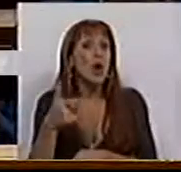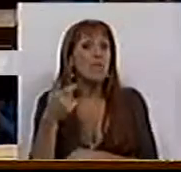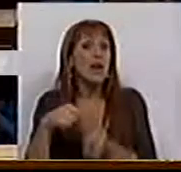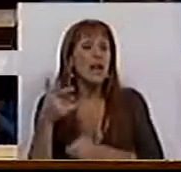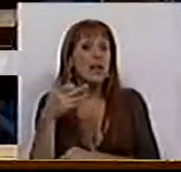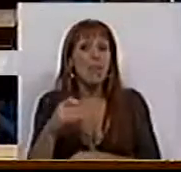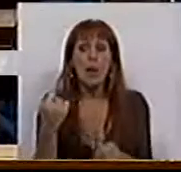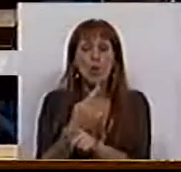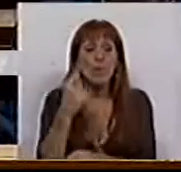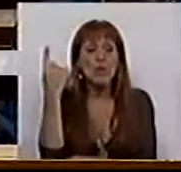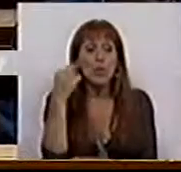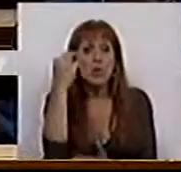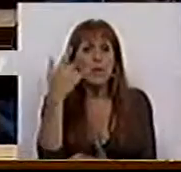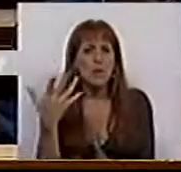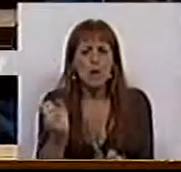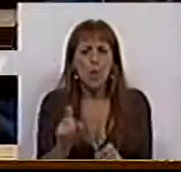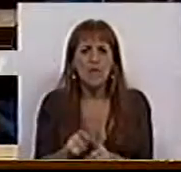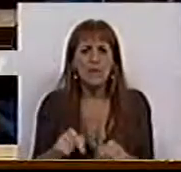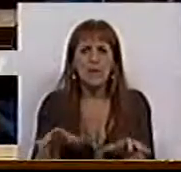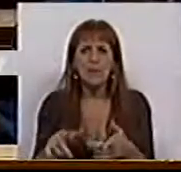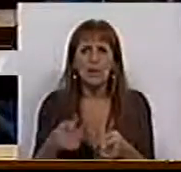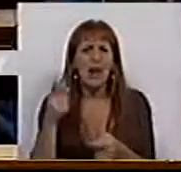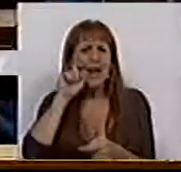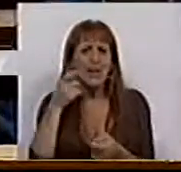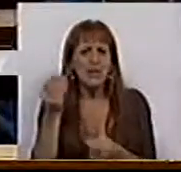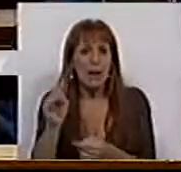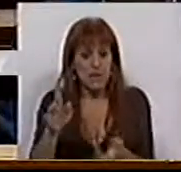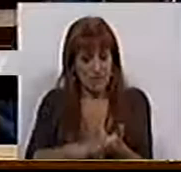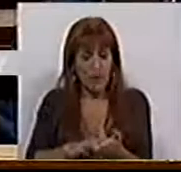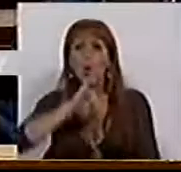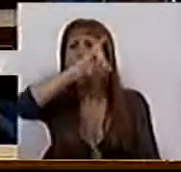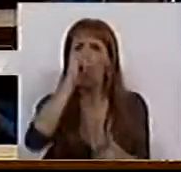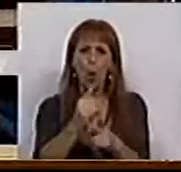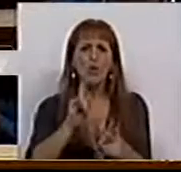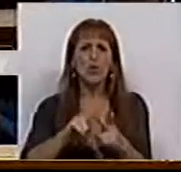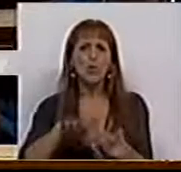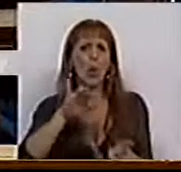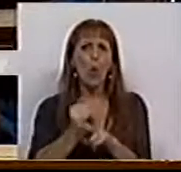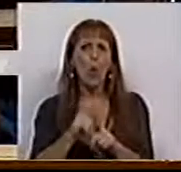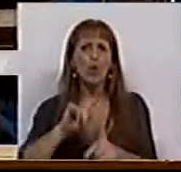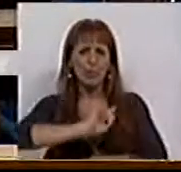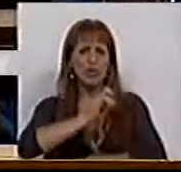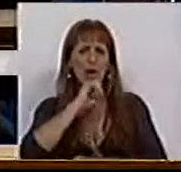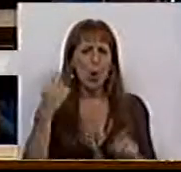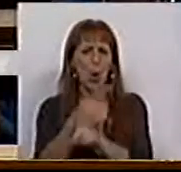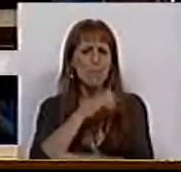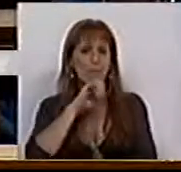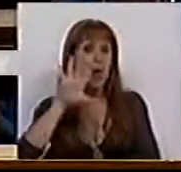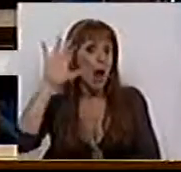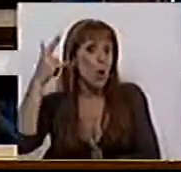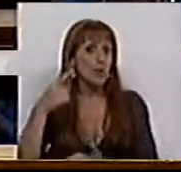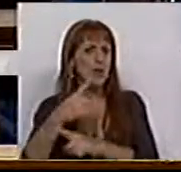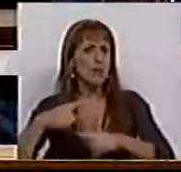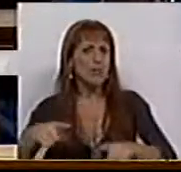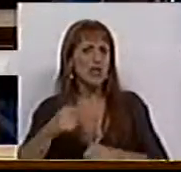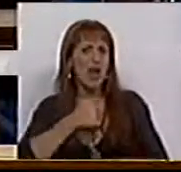da TAP com o comprador em particular e não houve garantias bancárias, isto é um facto. Outro facto, há um outro potencial de comprador que por acaso é